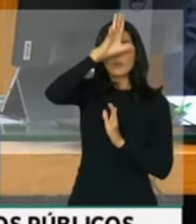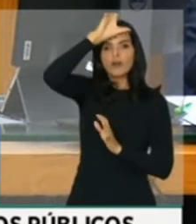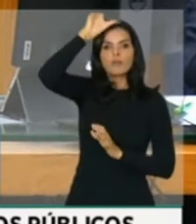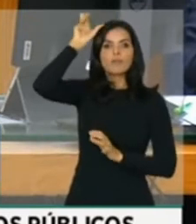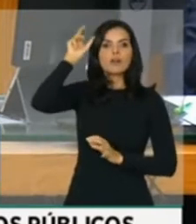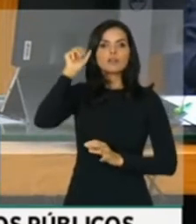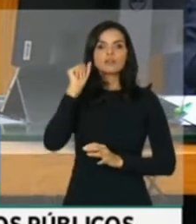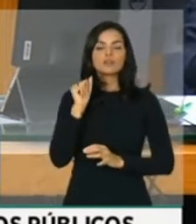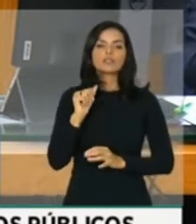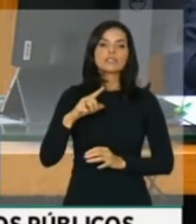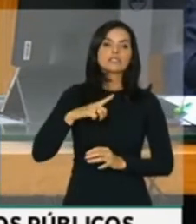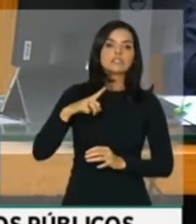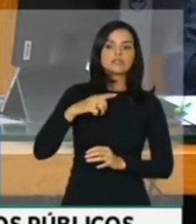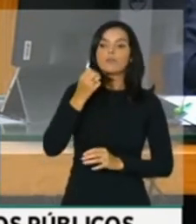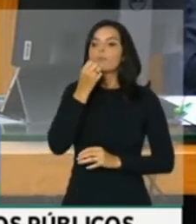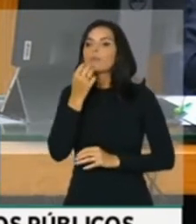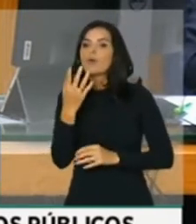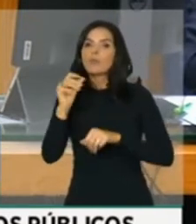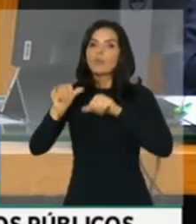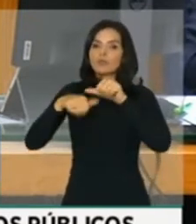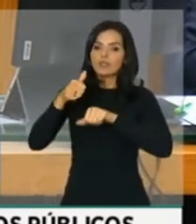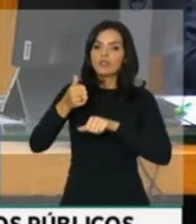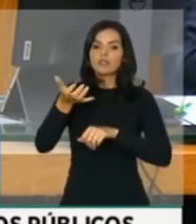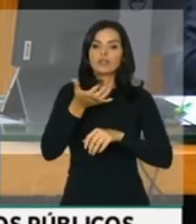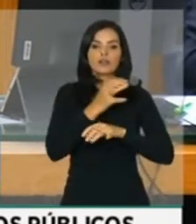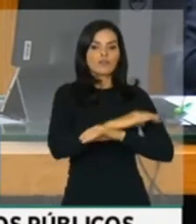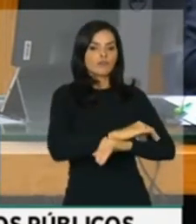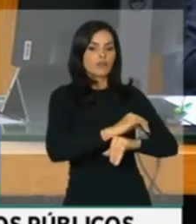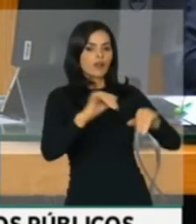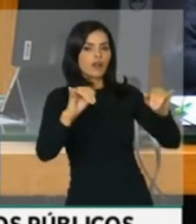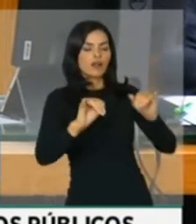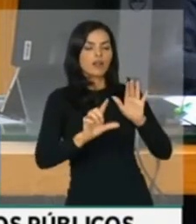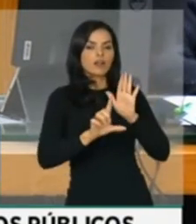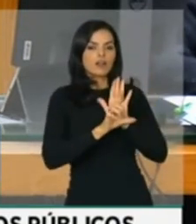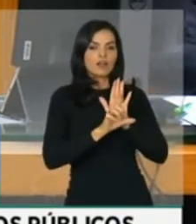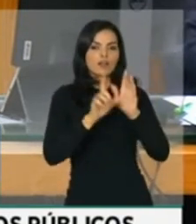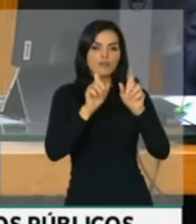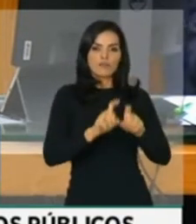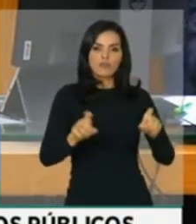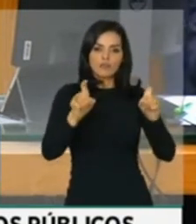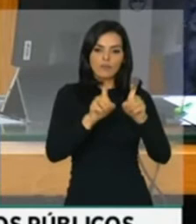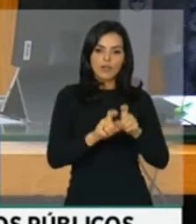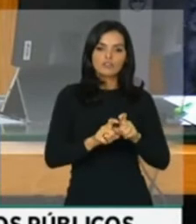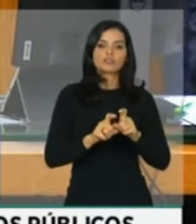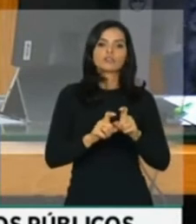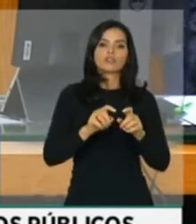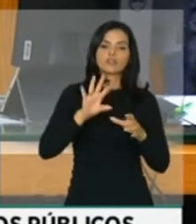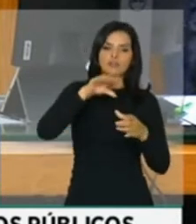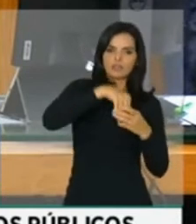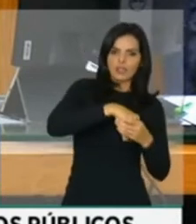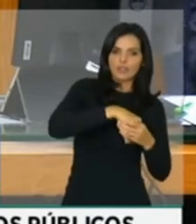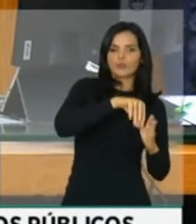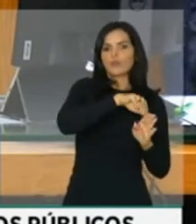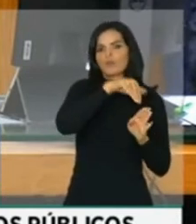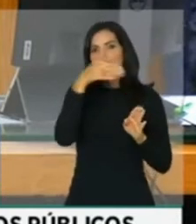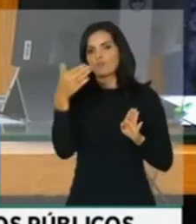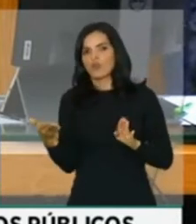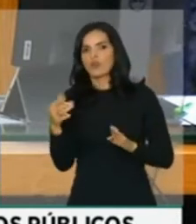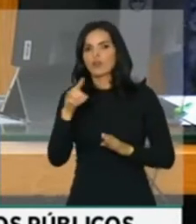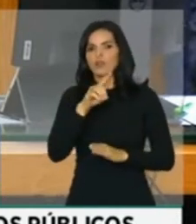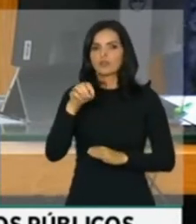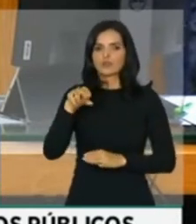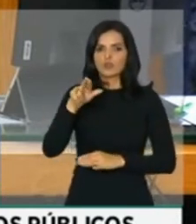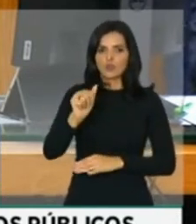beneficiados por essa alteração, porque ela desequilibra a lei de informática de dentro e de fora da Zona Franca, então teria uma